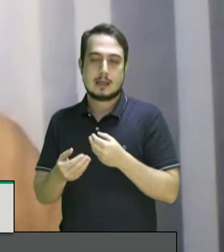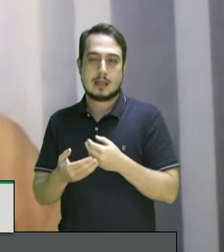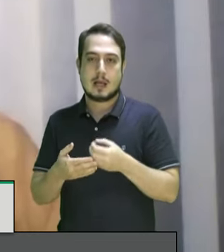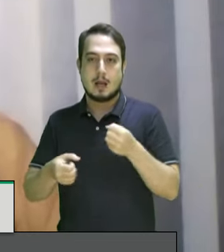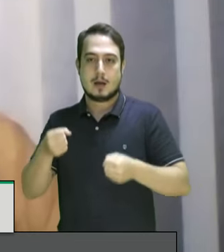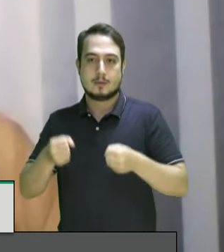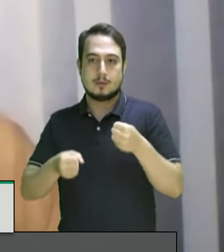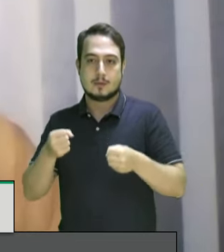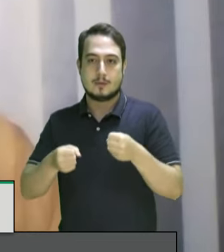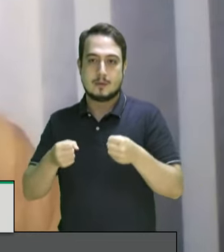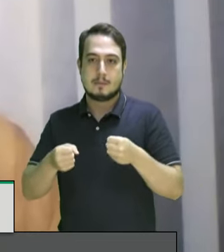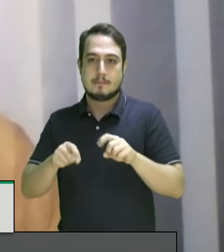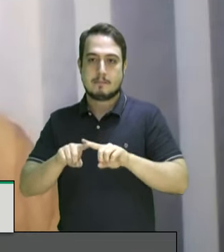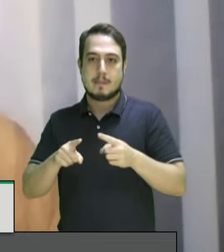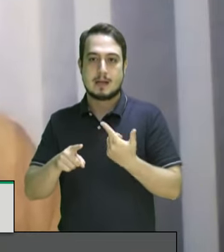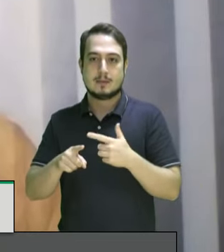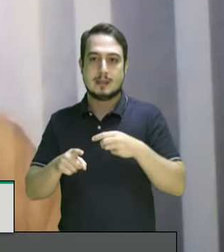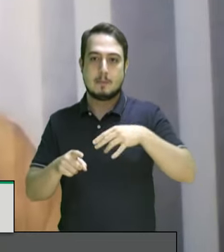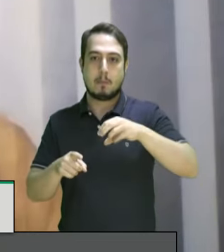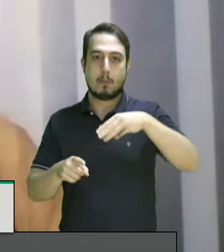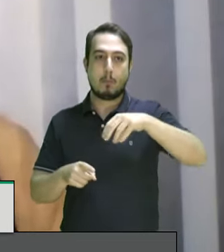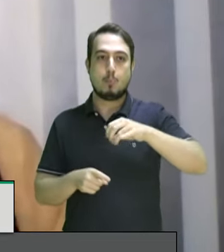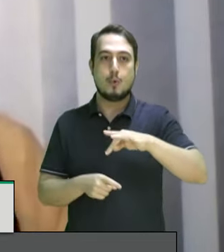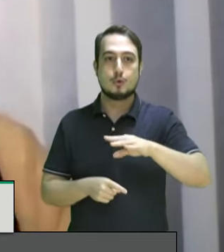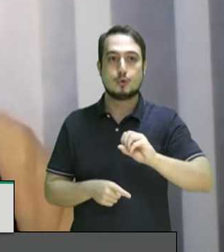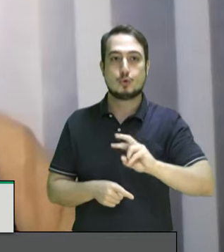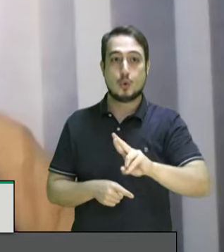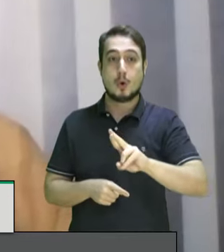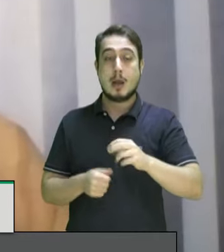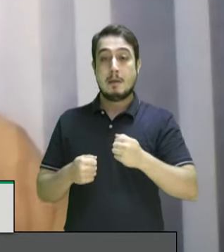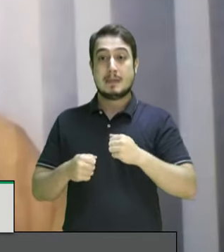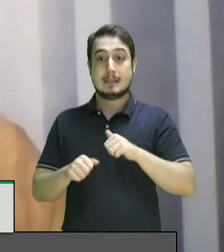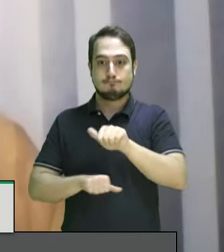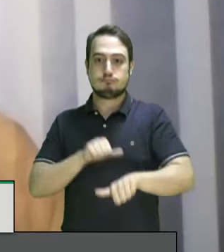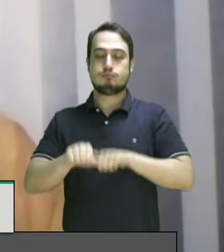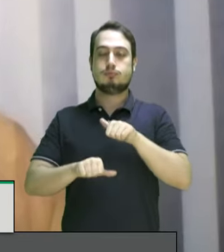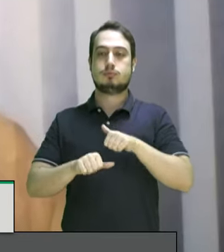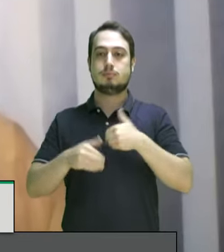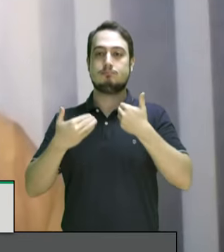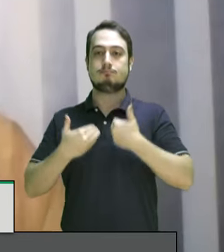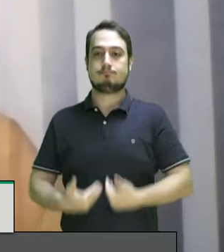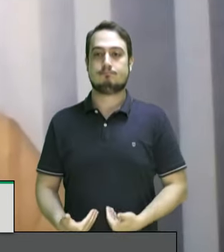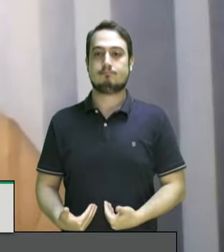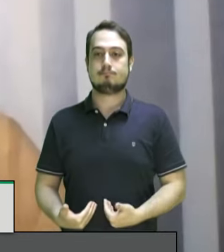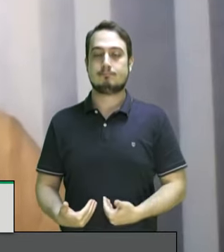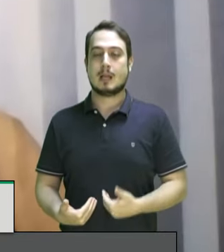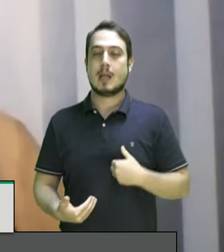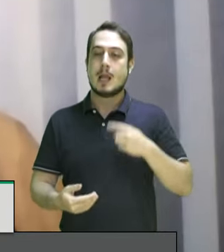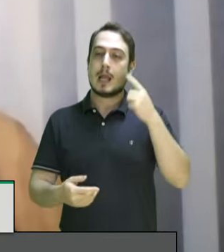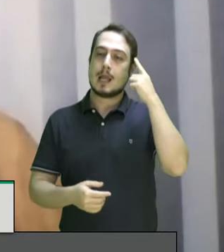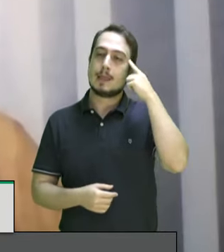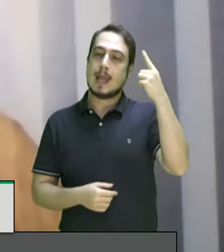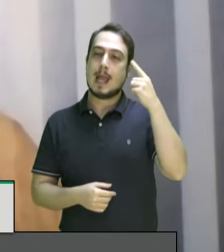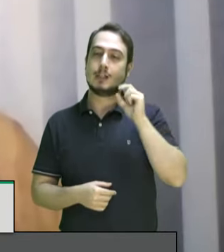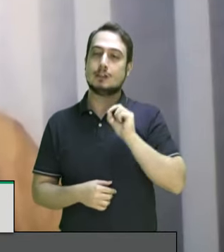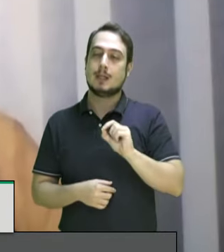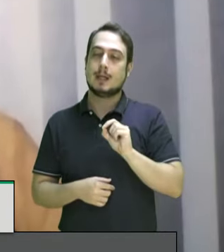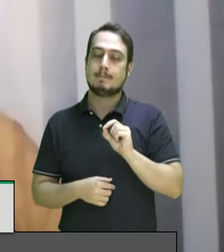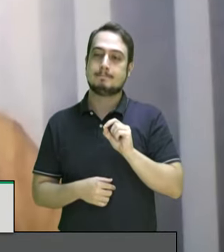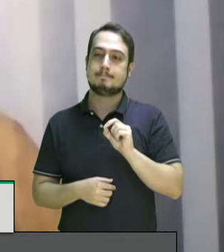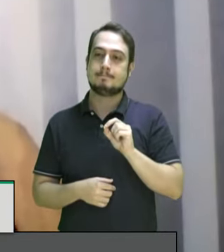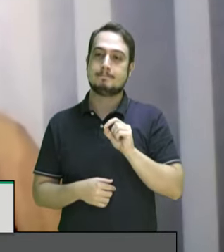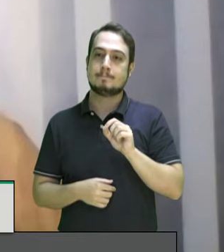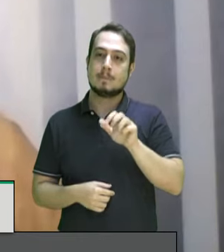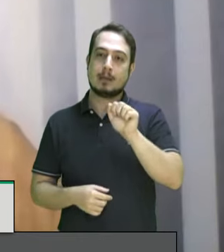carro de corrida sem motor nós precisamos transcender essa ideia de um